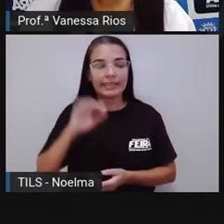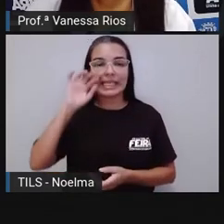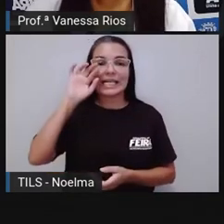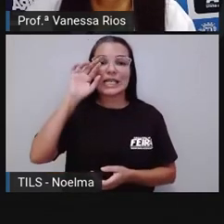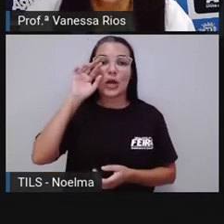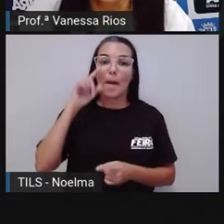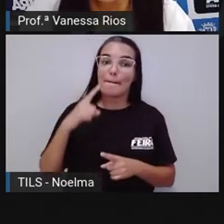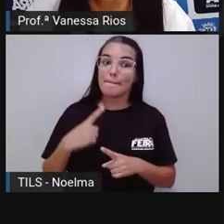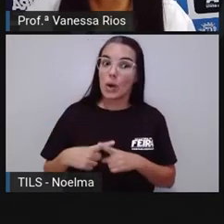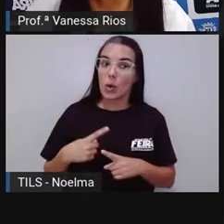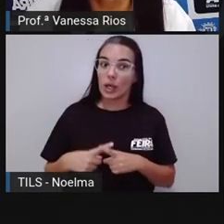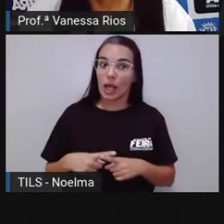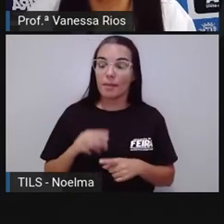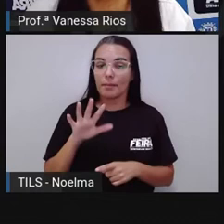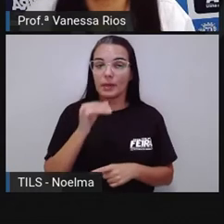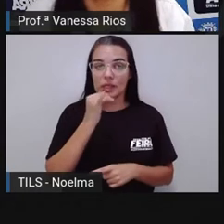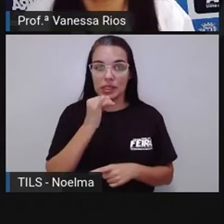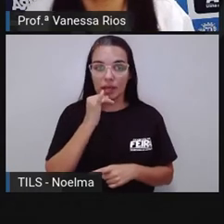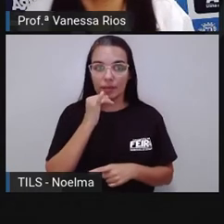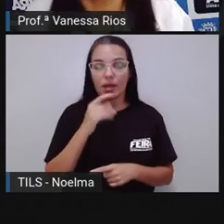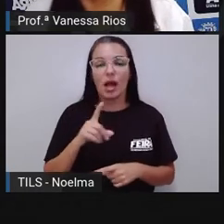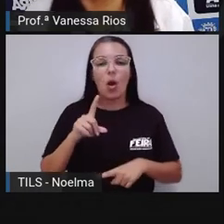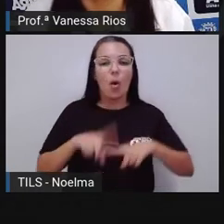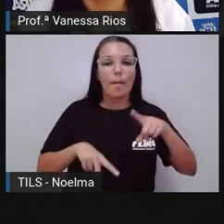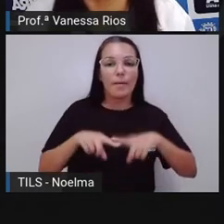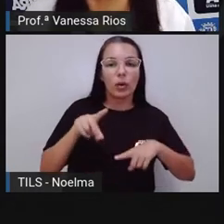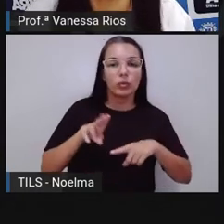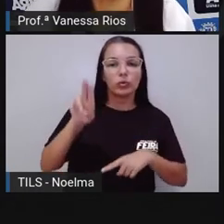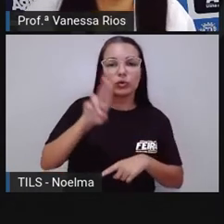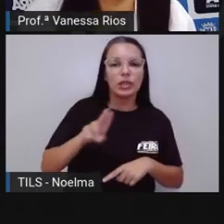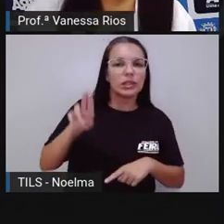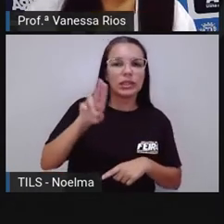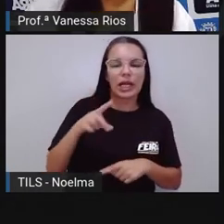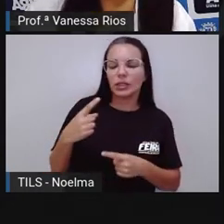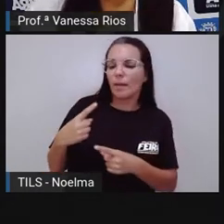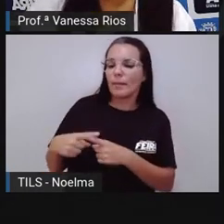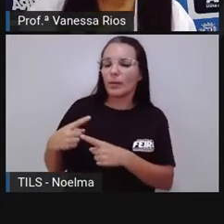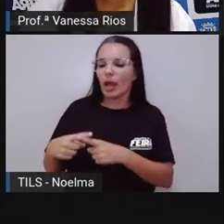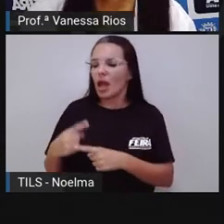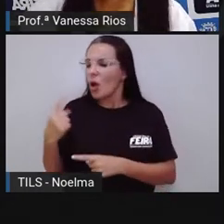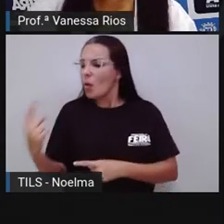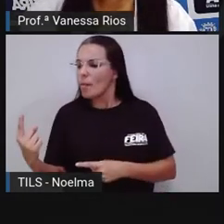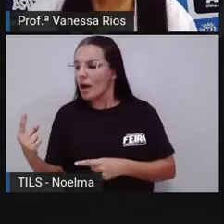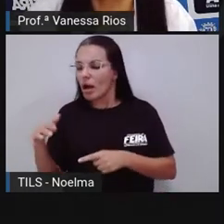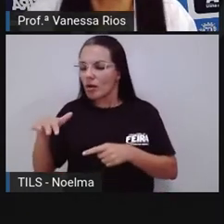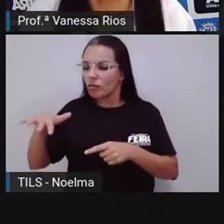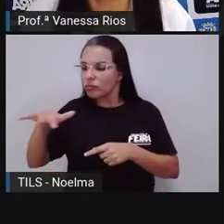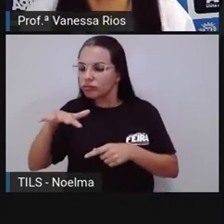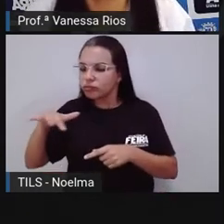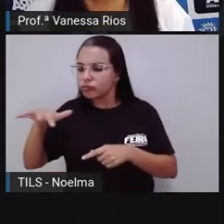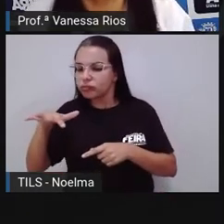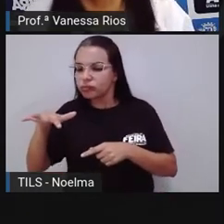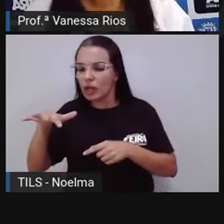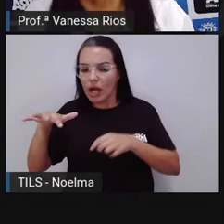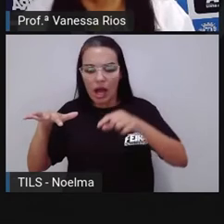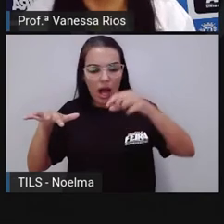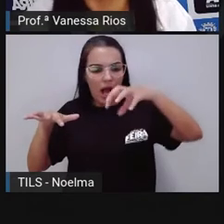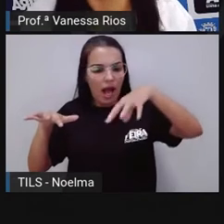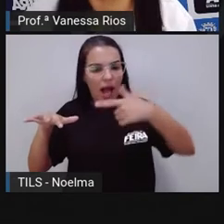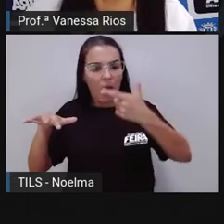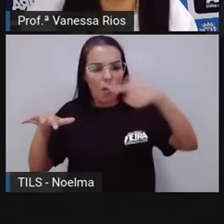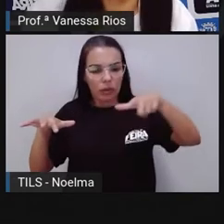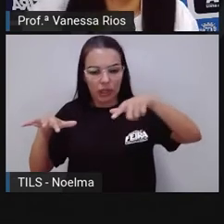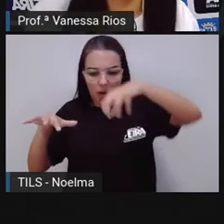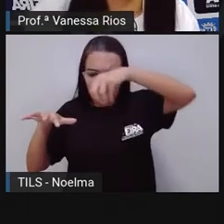utilizada, por exemplo, para explicar o porquê de uma matéria flutuar em outra, quando ambas são líquidas